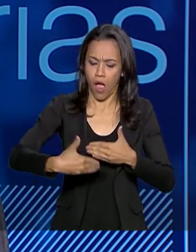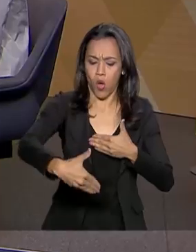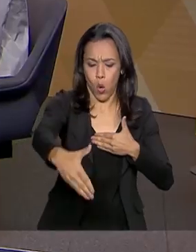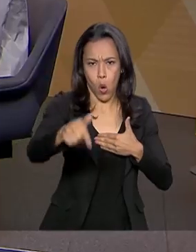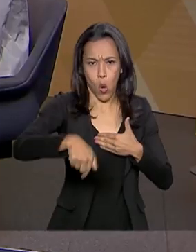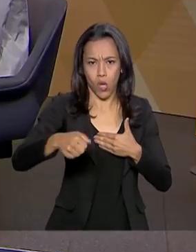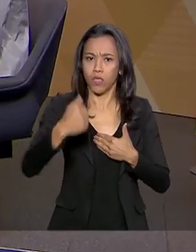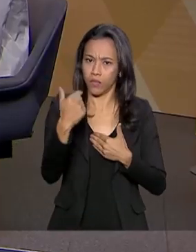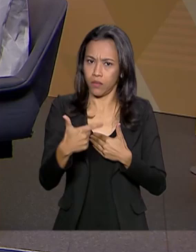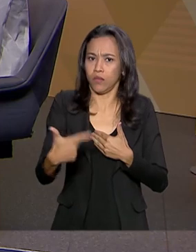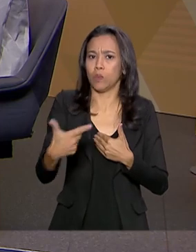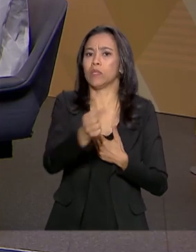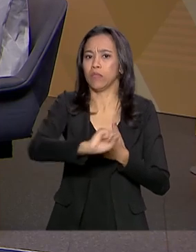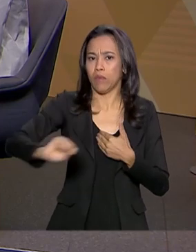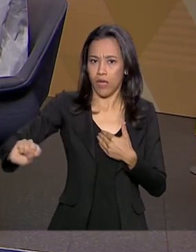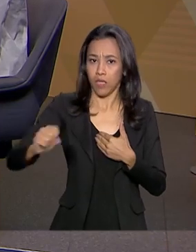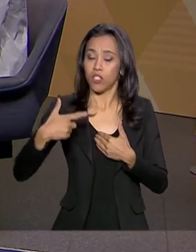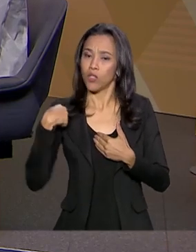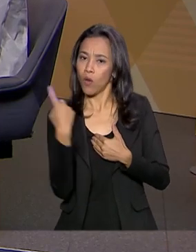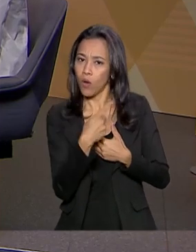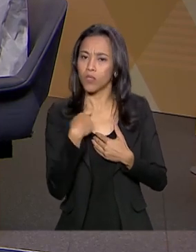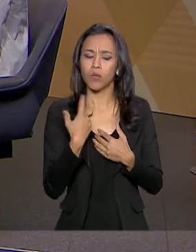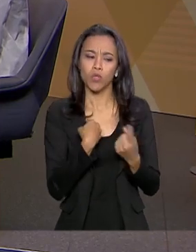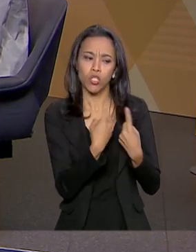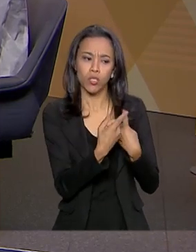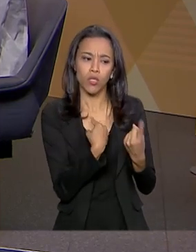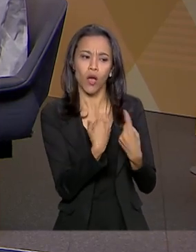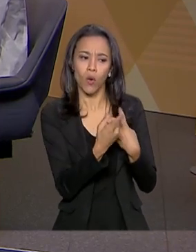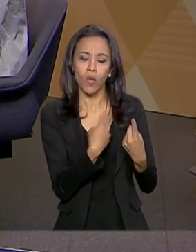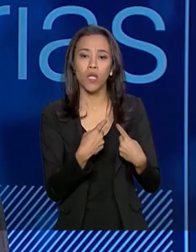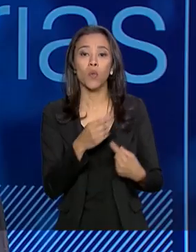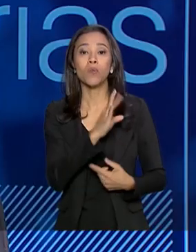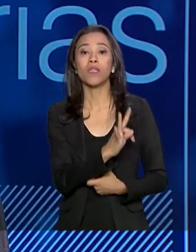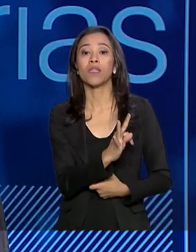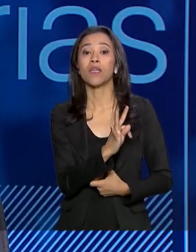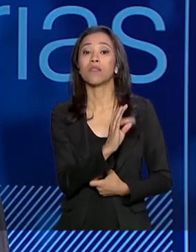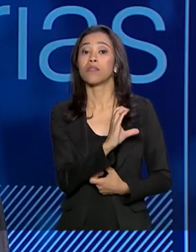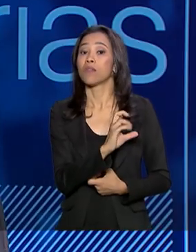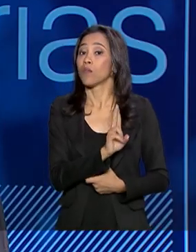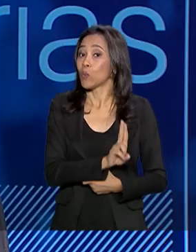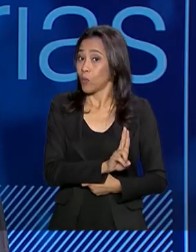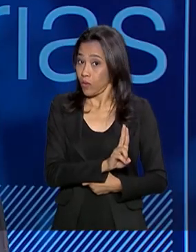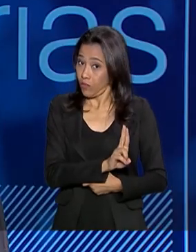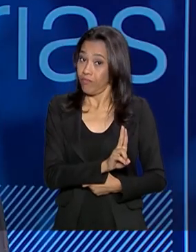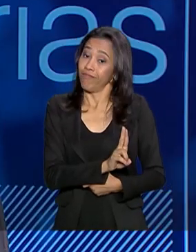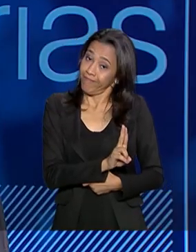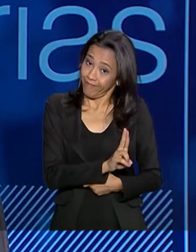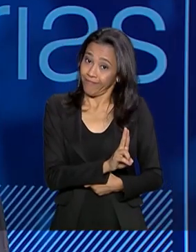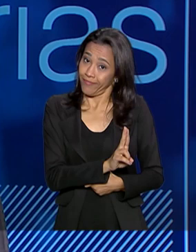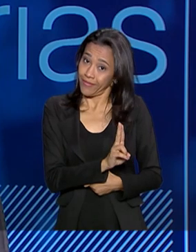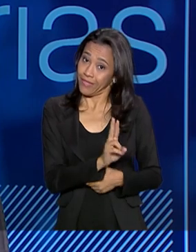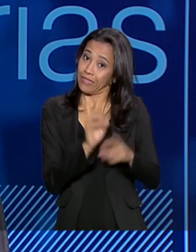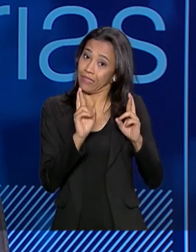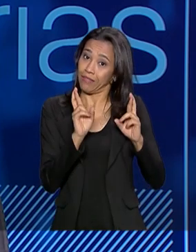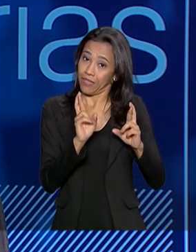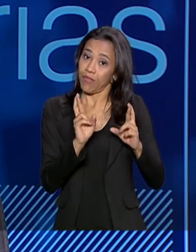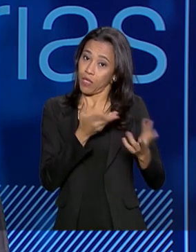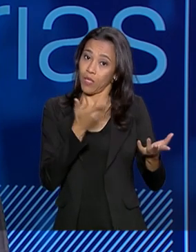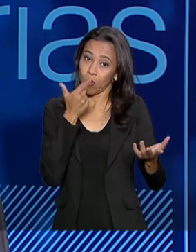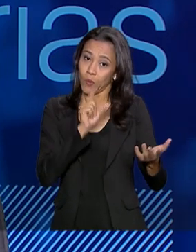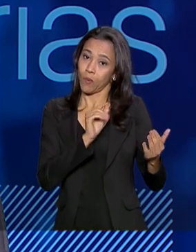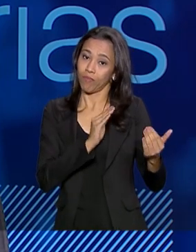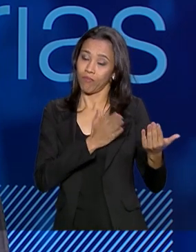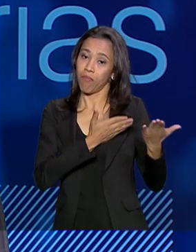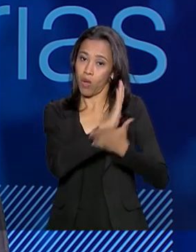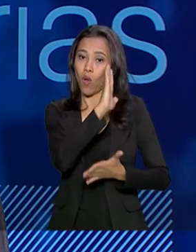nesse semestre. Nesse semestre, nós estamos em diálogo com o Tribunal de Contas já. Esperamos ter a validação para poder tocar